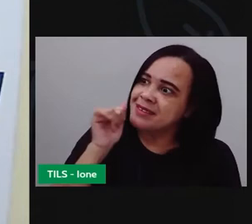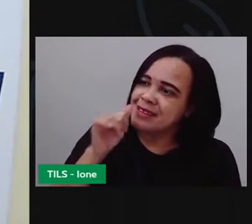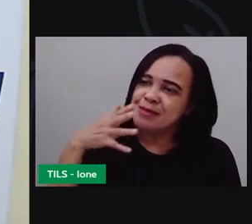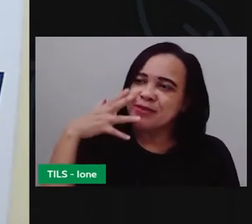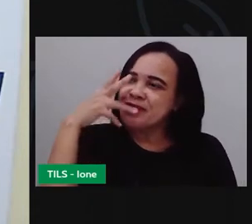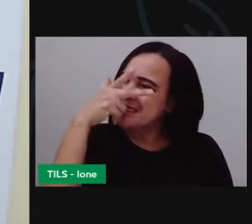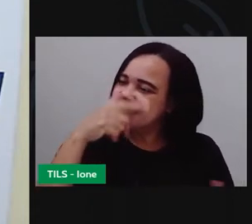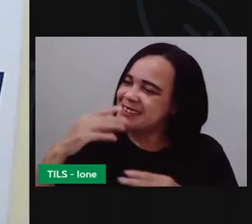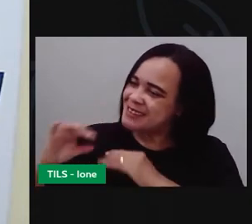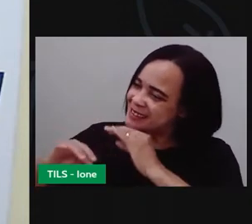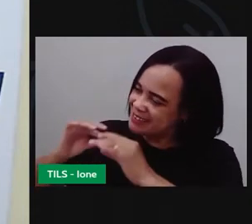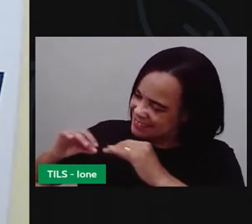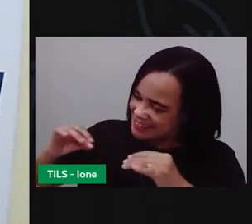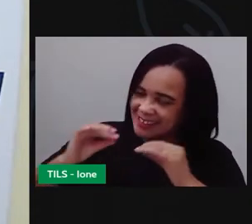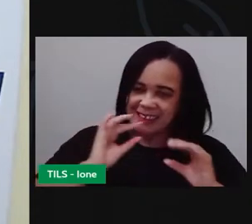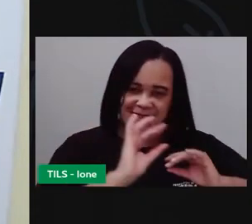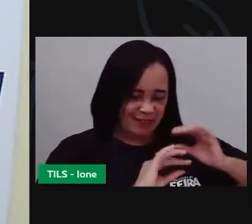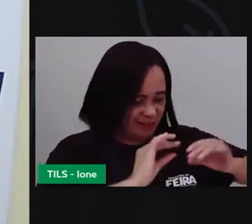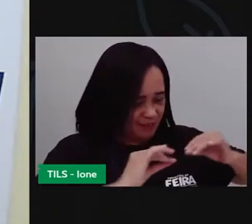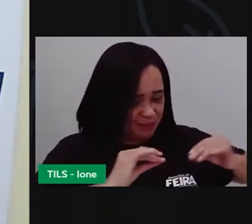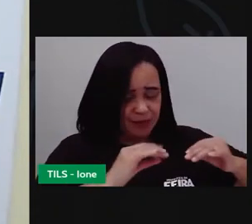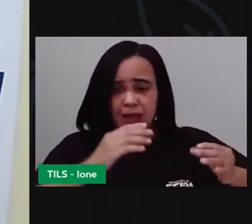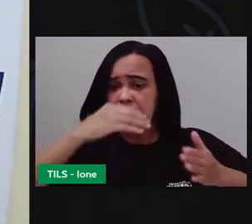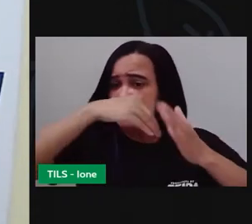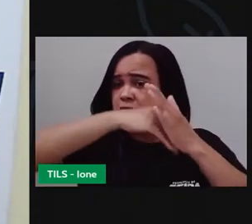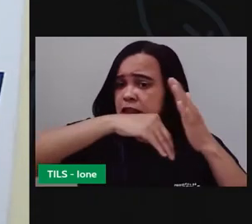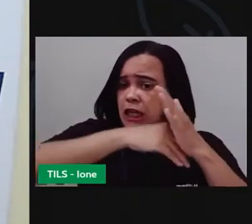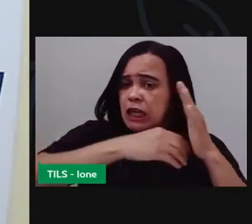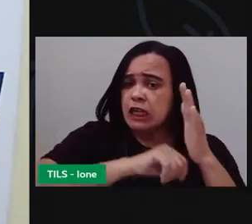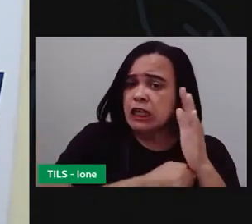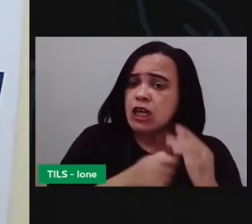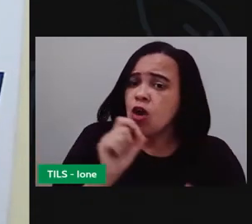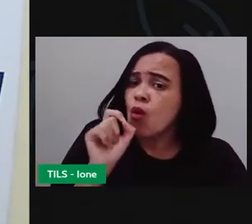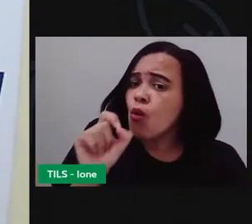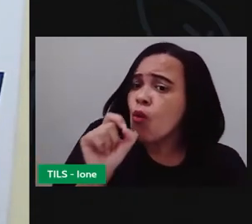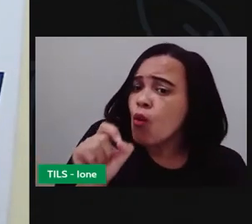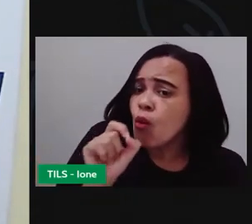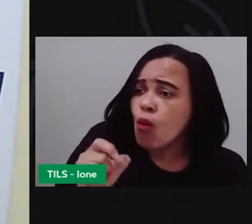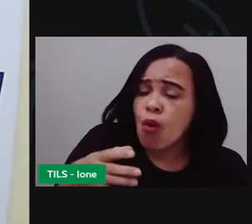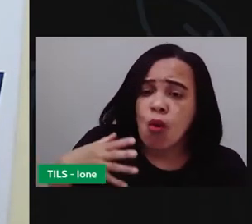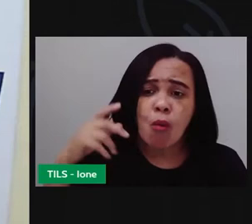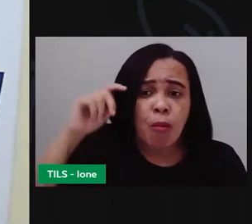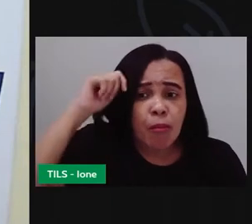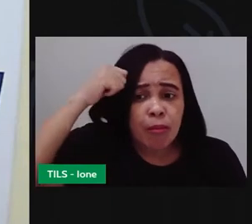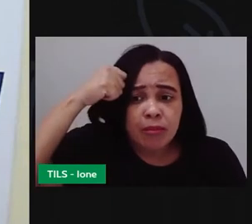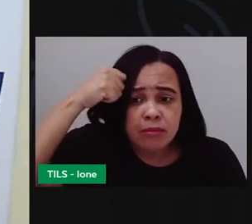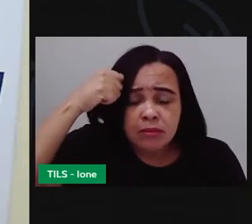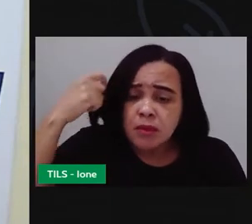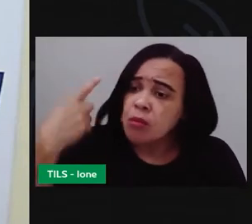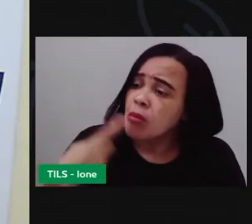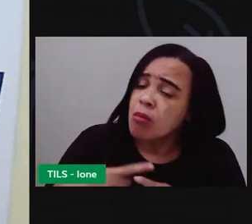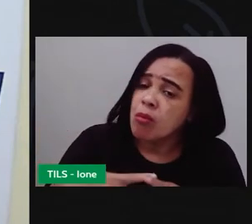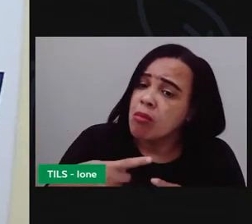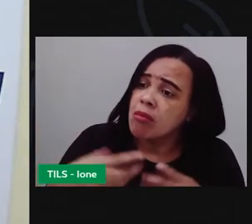Menina bonita do laço de fita, qual é teu segredo para ser assim tão pretinha?